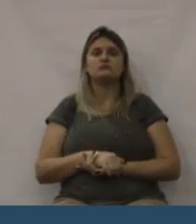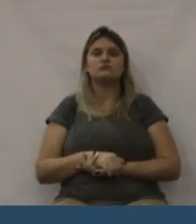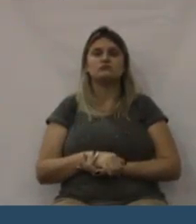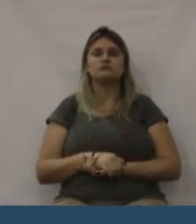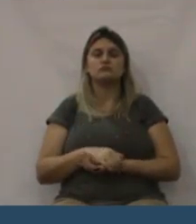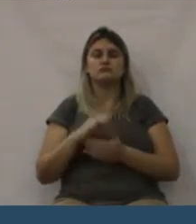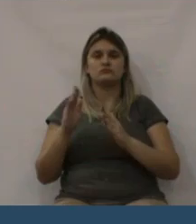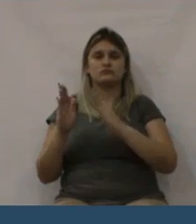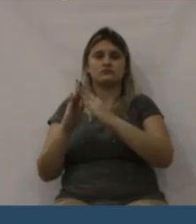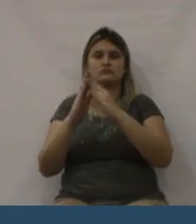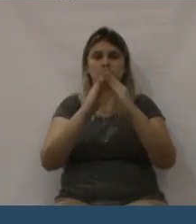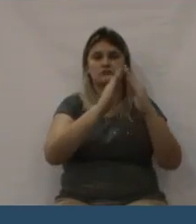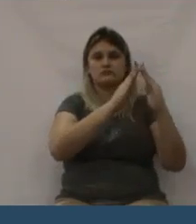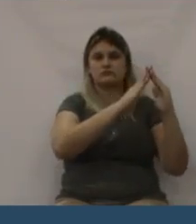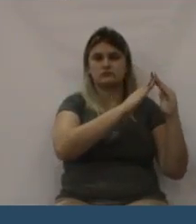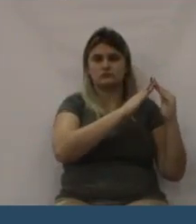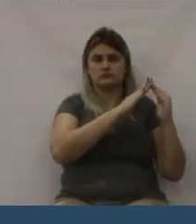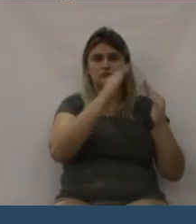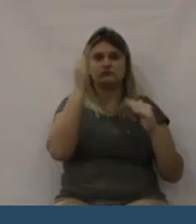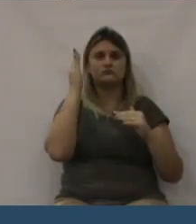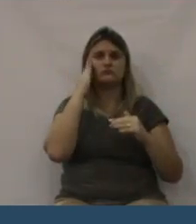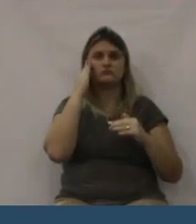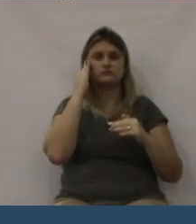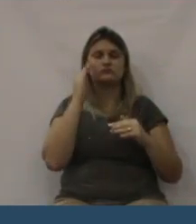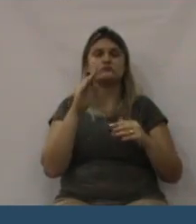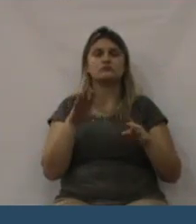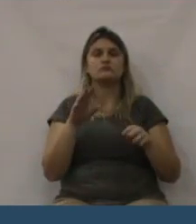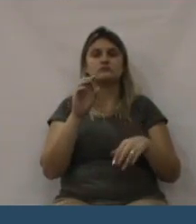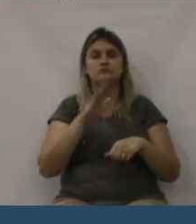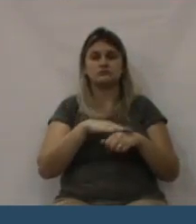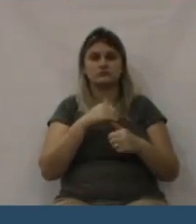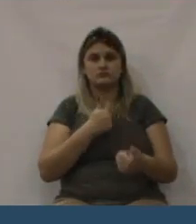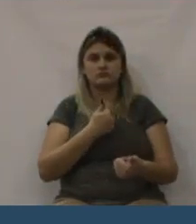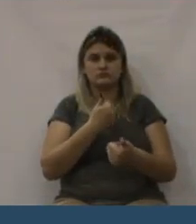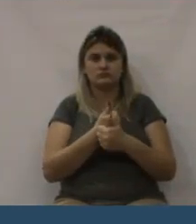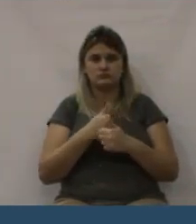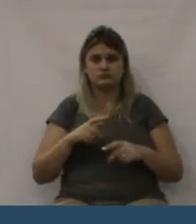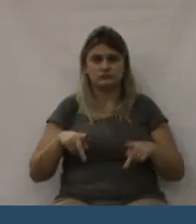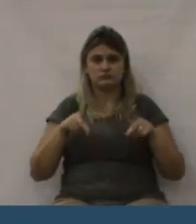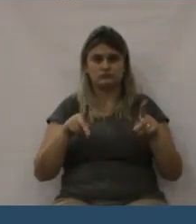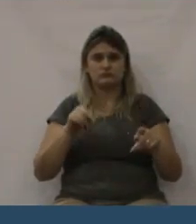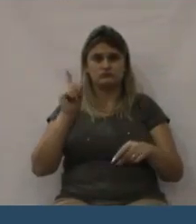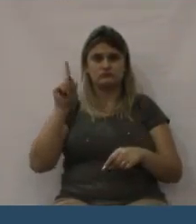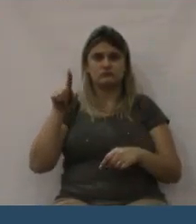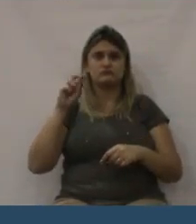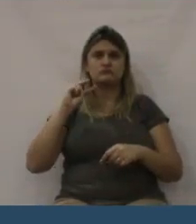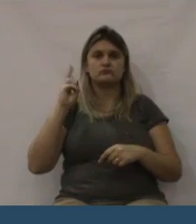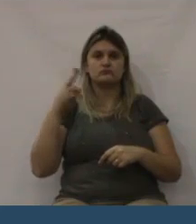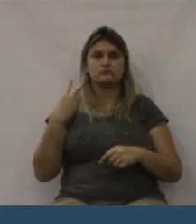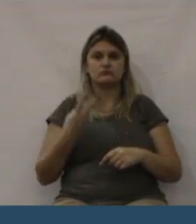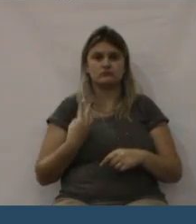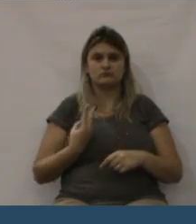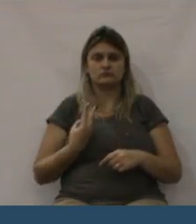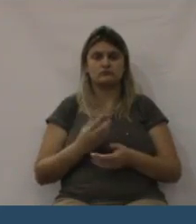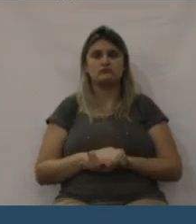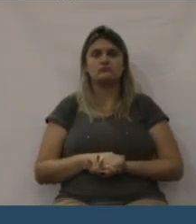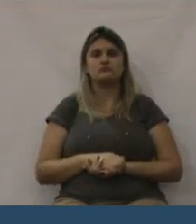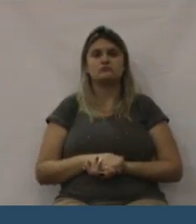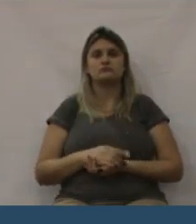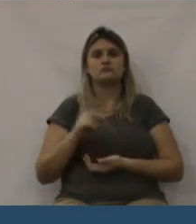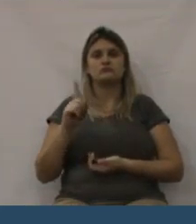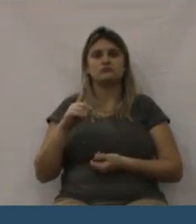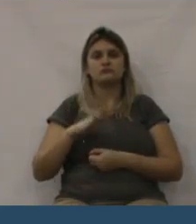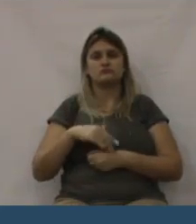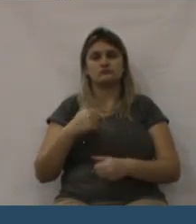nacional. E vou dizer uma coisa, os vereadores que também entram junto,